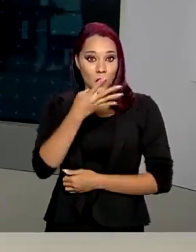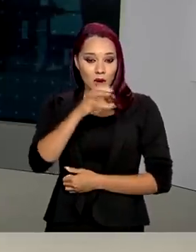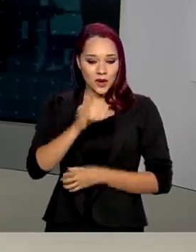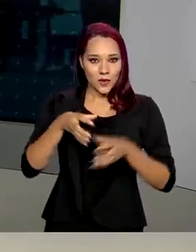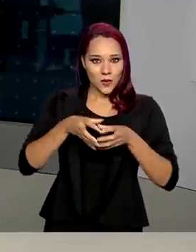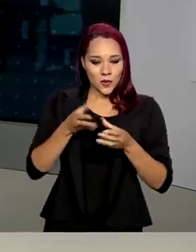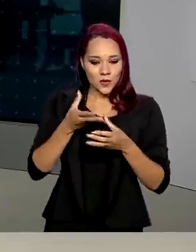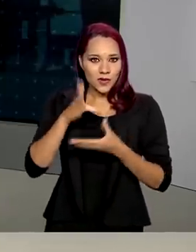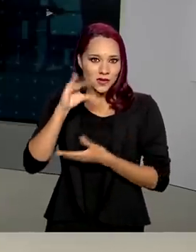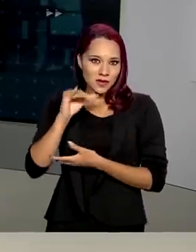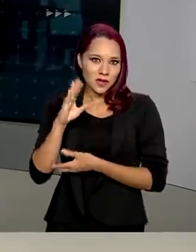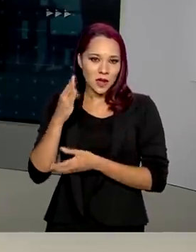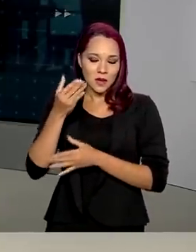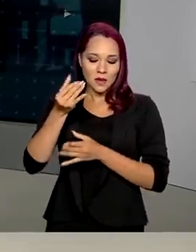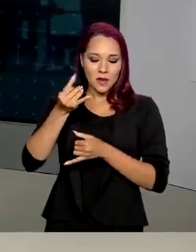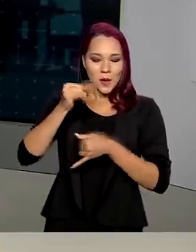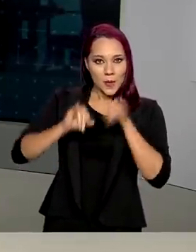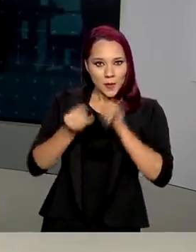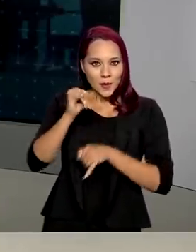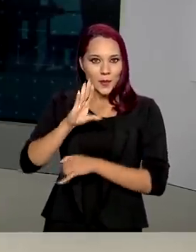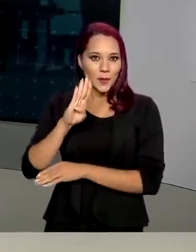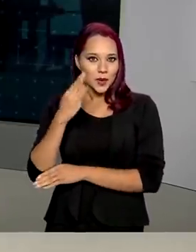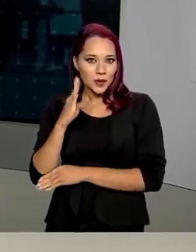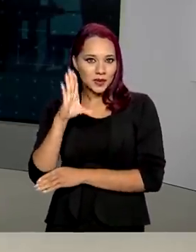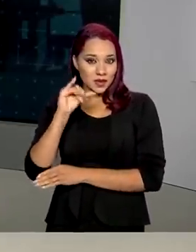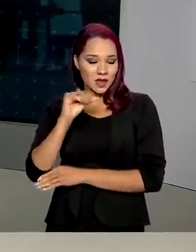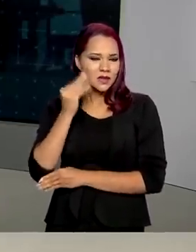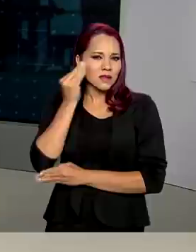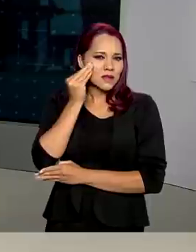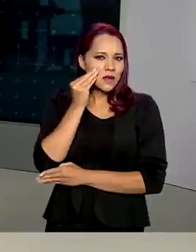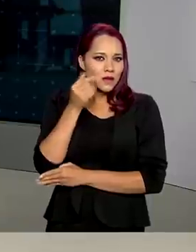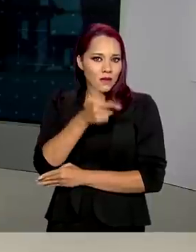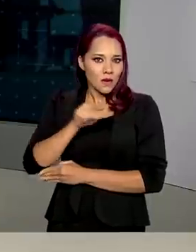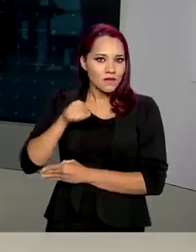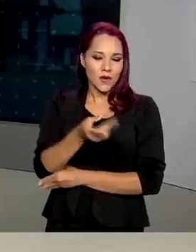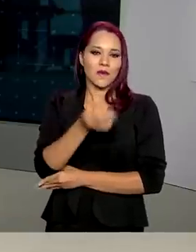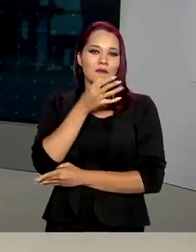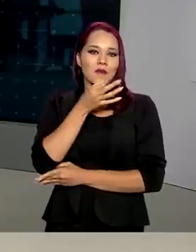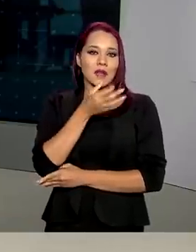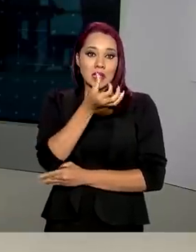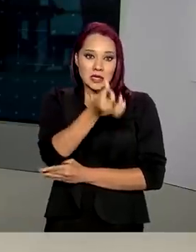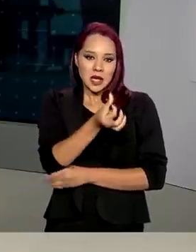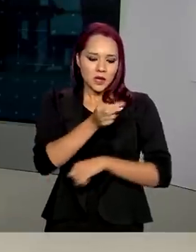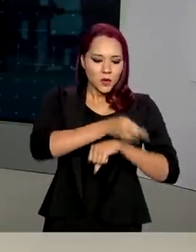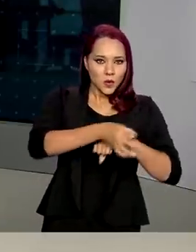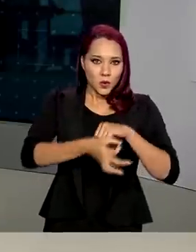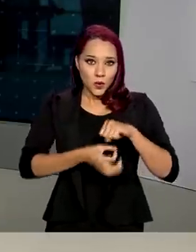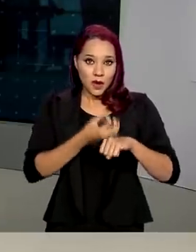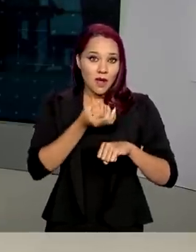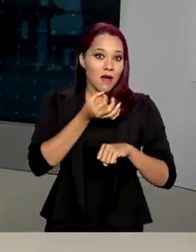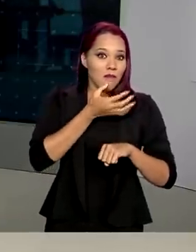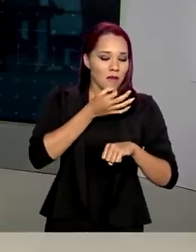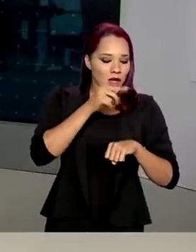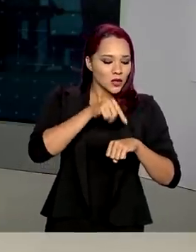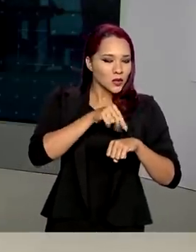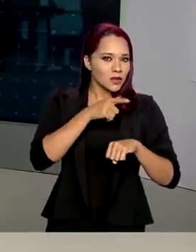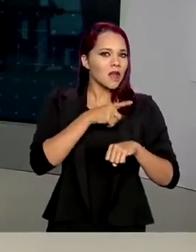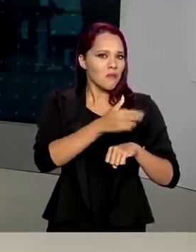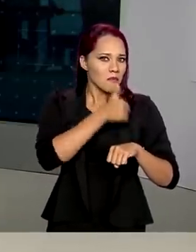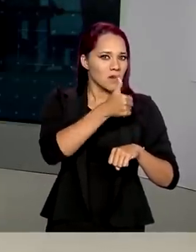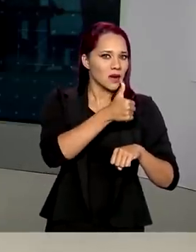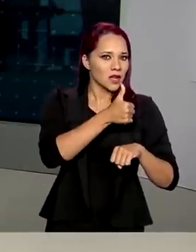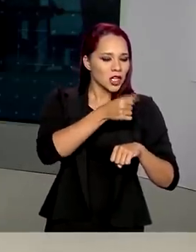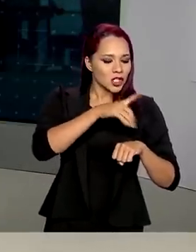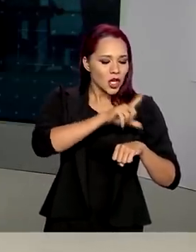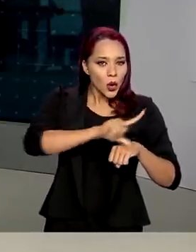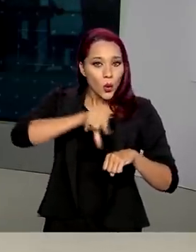Laboratório Nacional de Biociências testaram dois mil medicamentos. Seis moléculas de remédios apresentaram efeitos positivos,